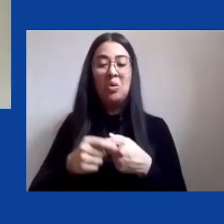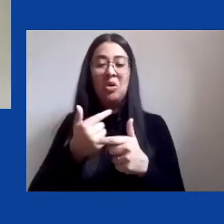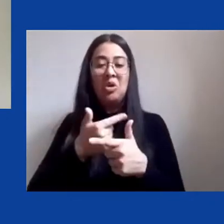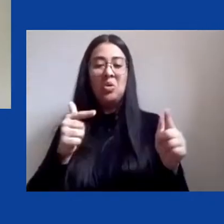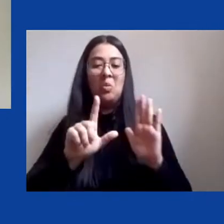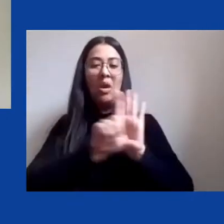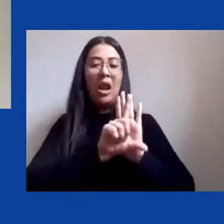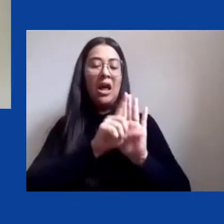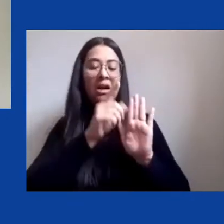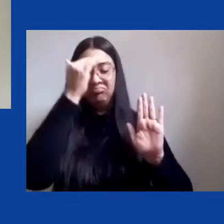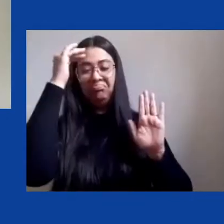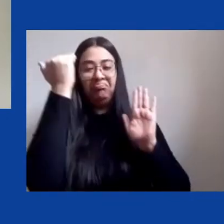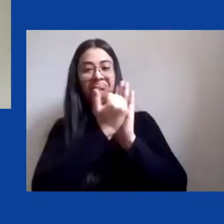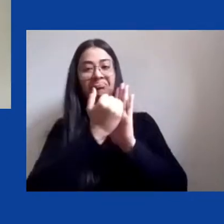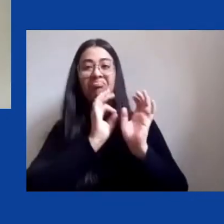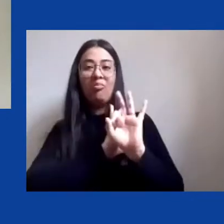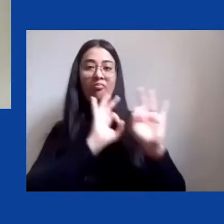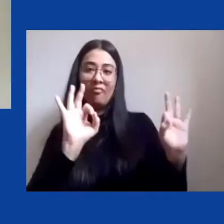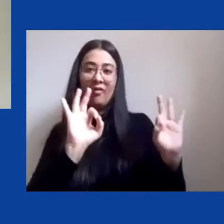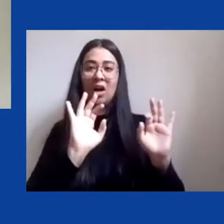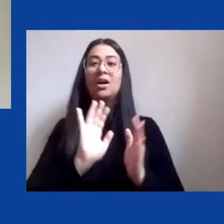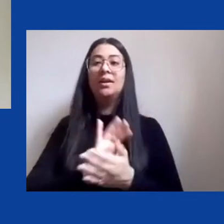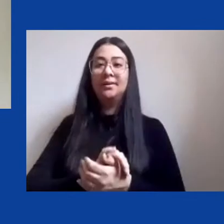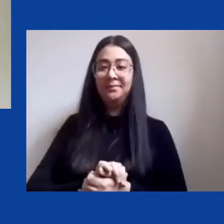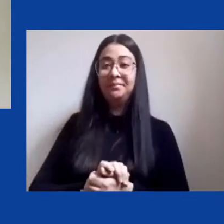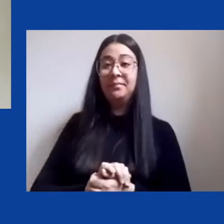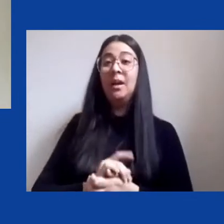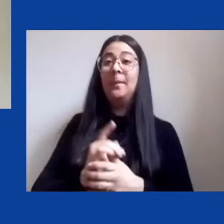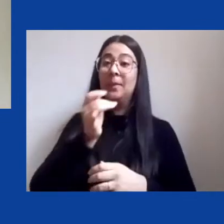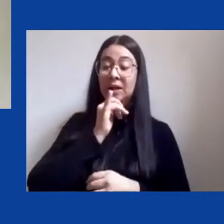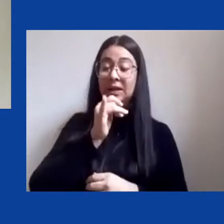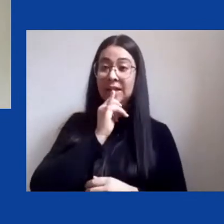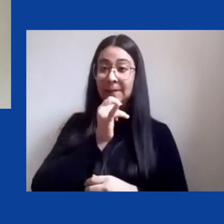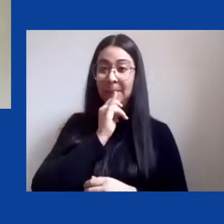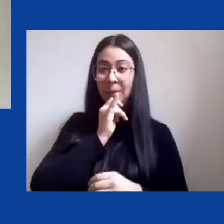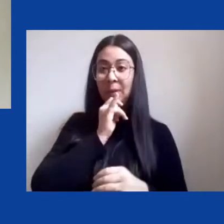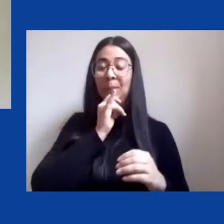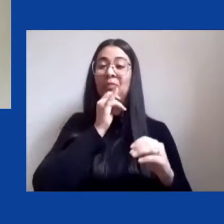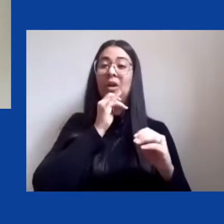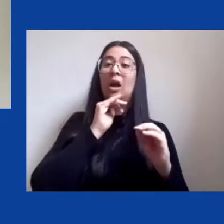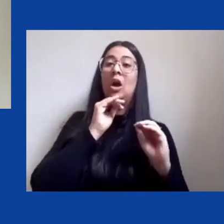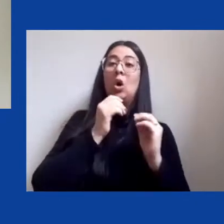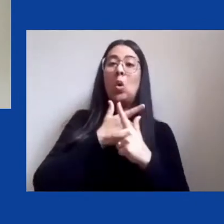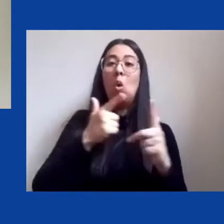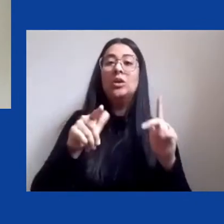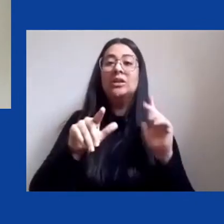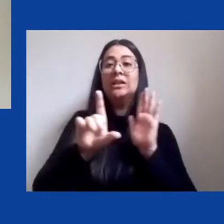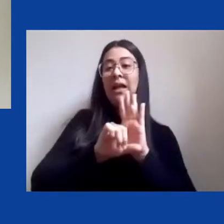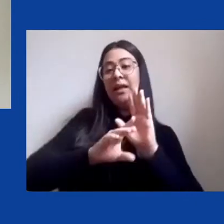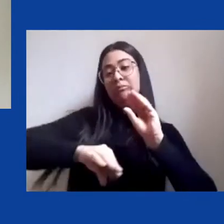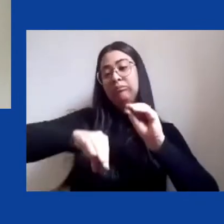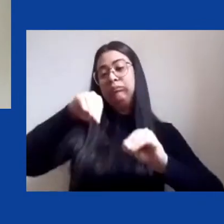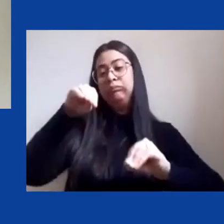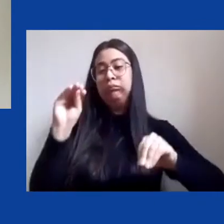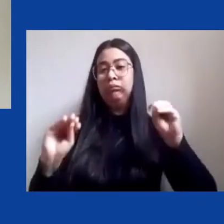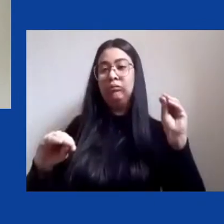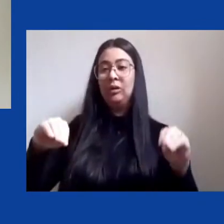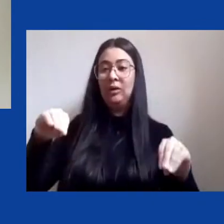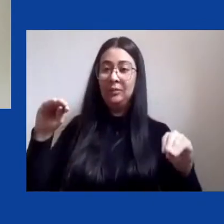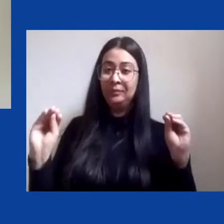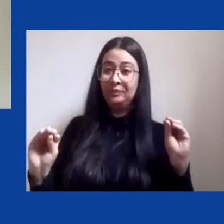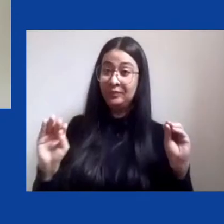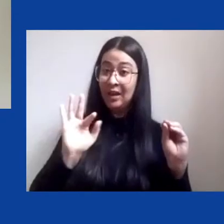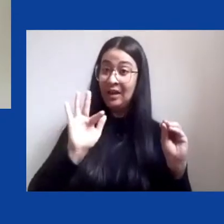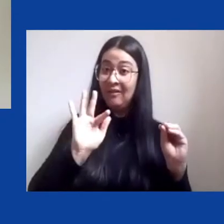regulatórias. Pense-se, por exemplo, nas medidas de flexibilização e eu sublinho flexibilização é uma